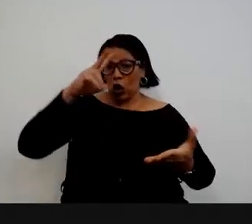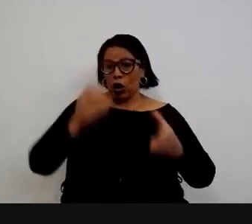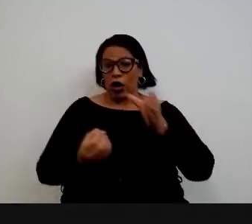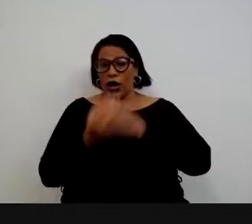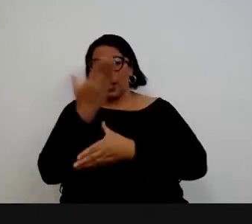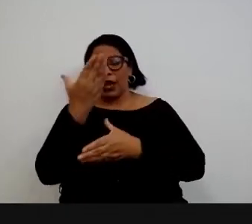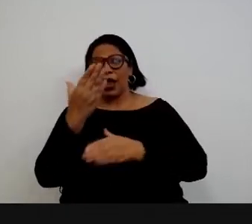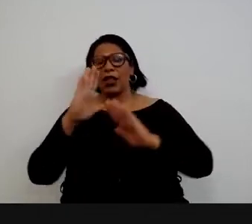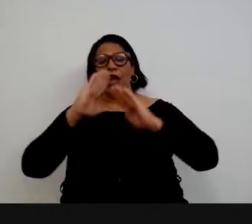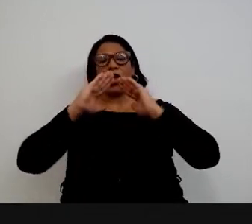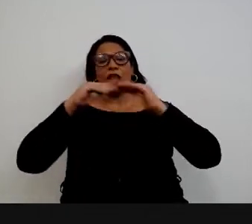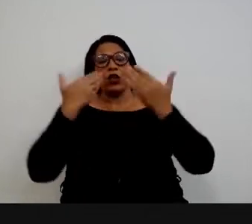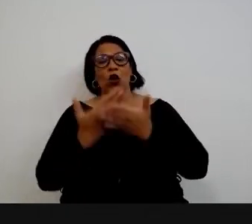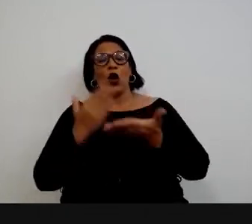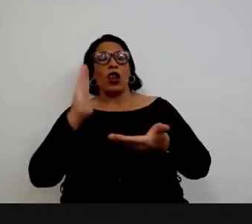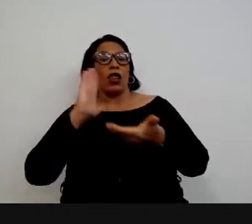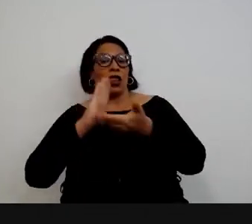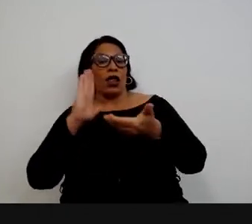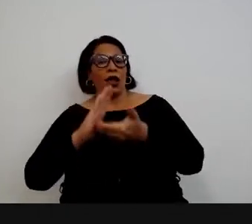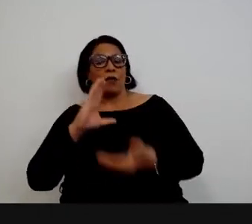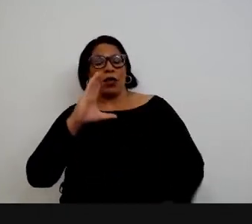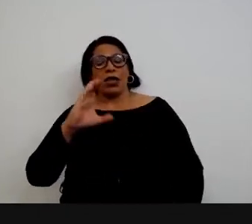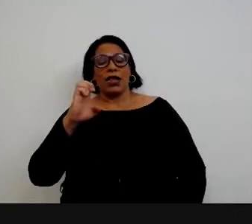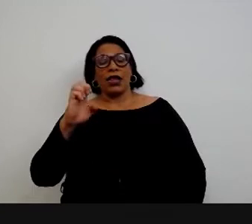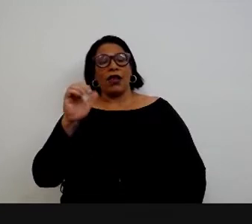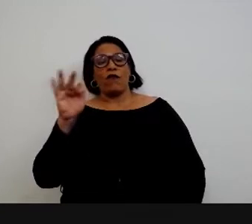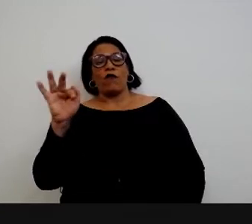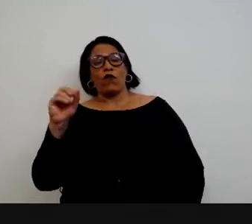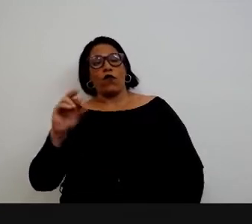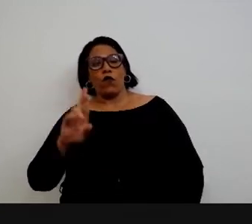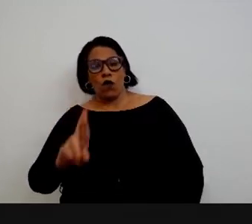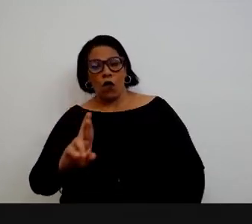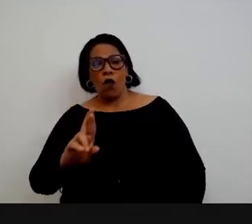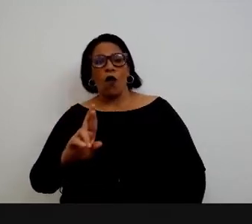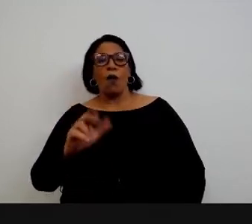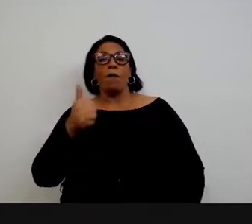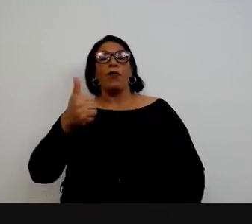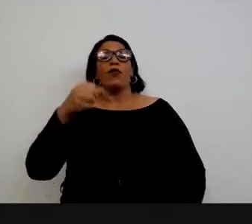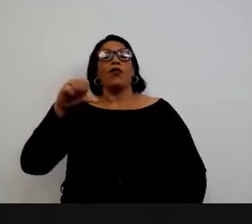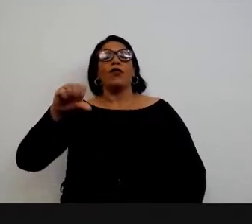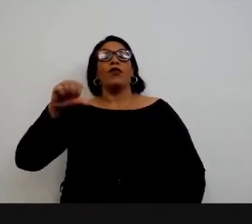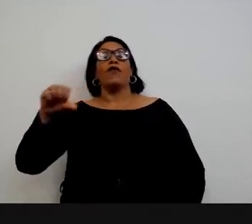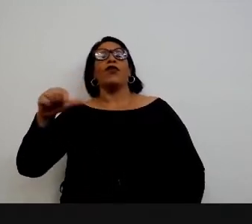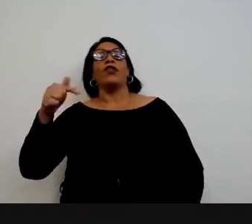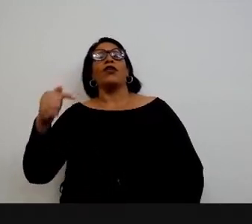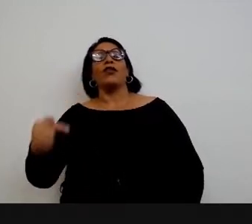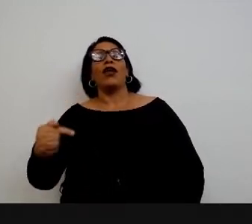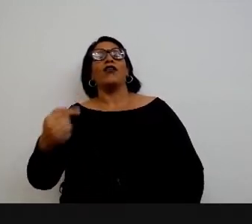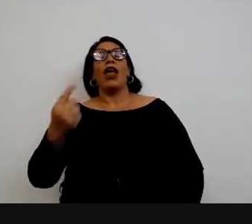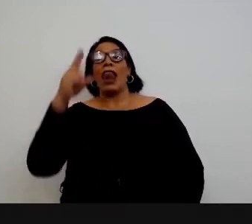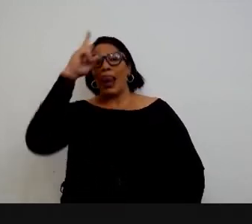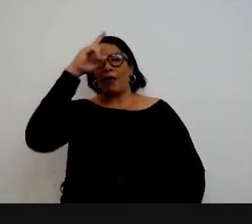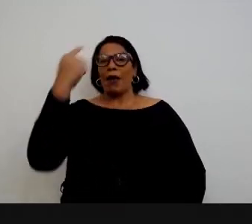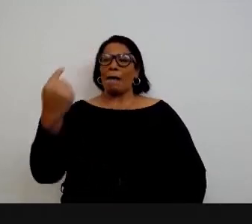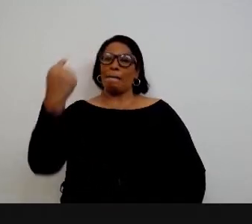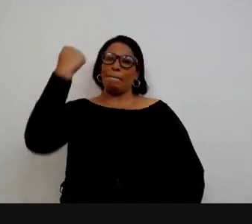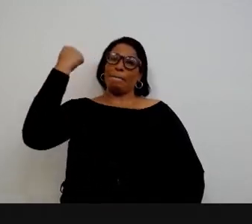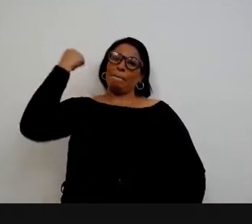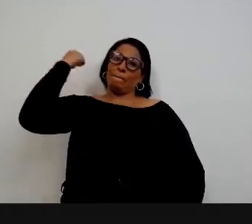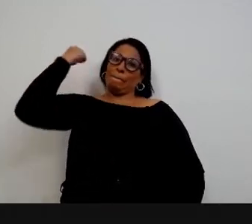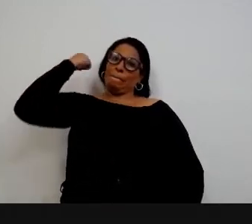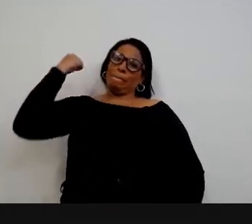Cefor, em 1997, ela poderia até ser esticada um pouco para trás, porque, já em